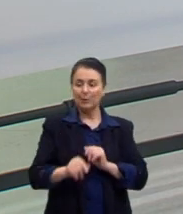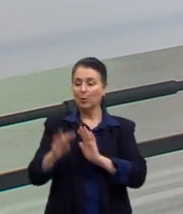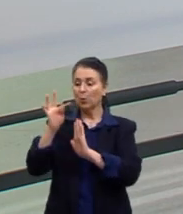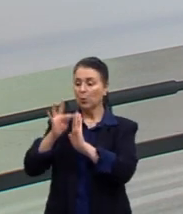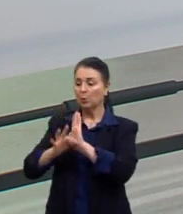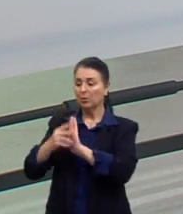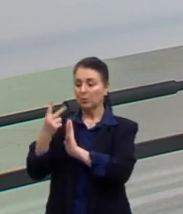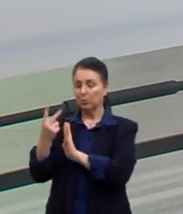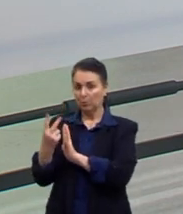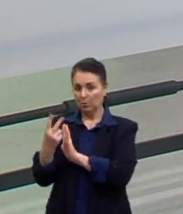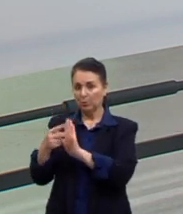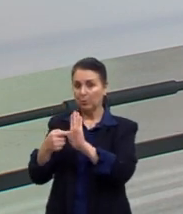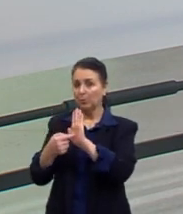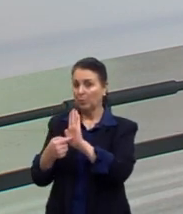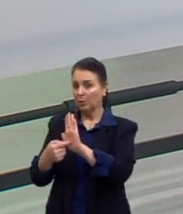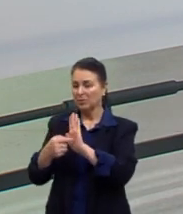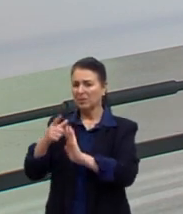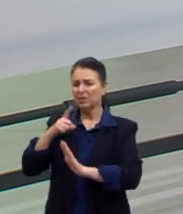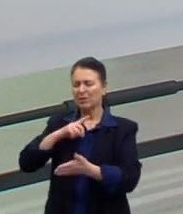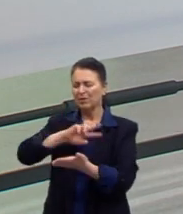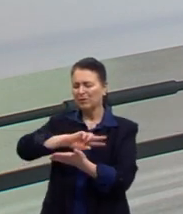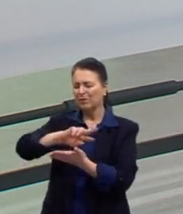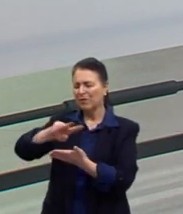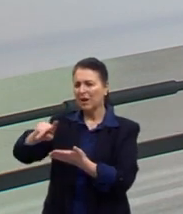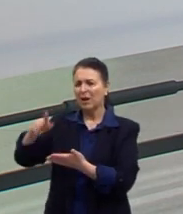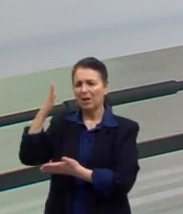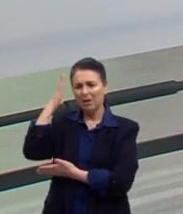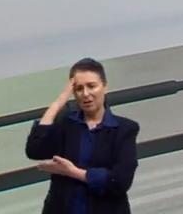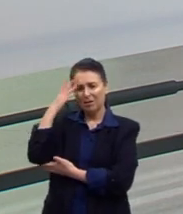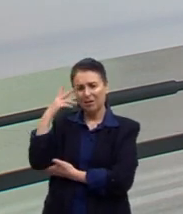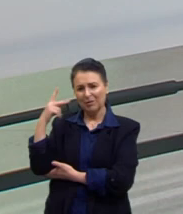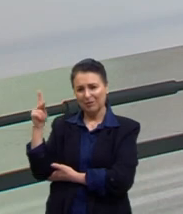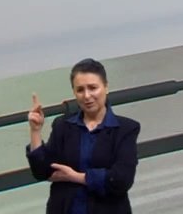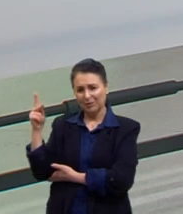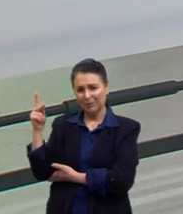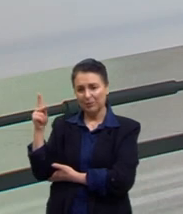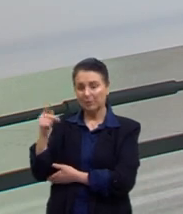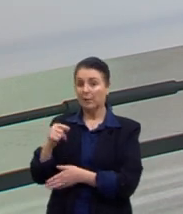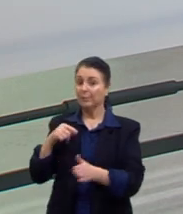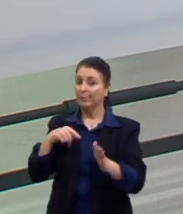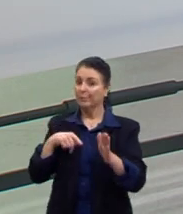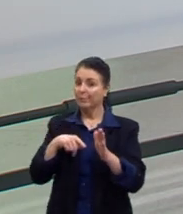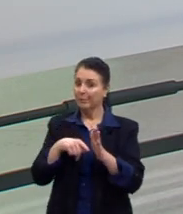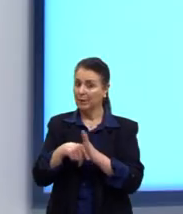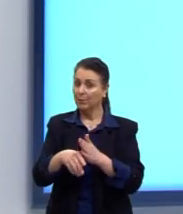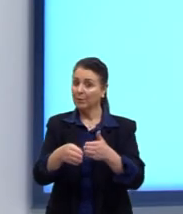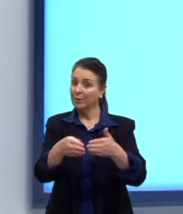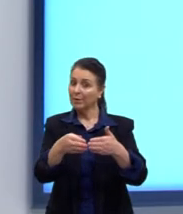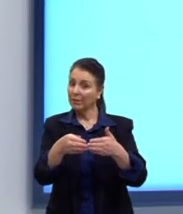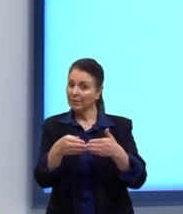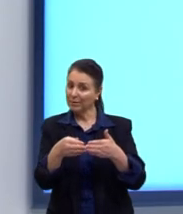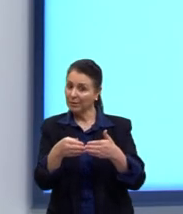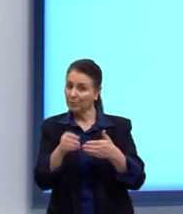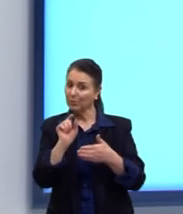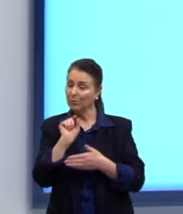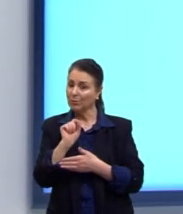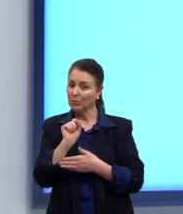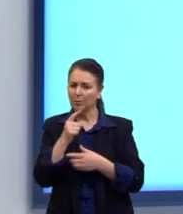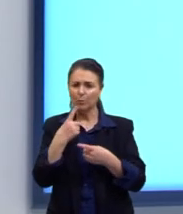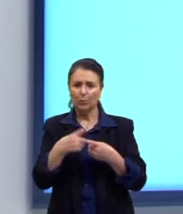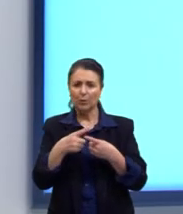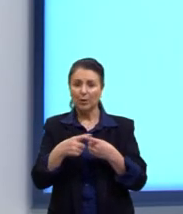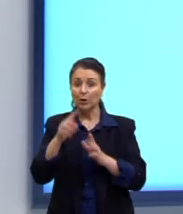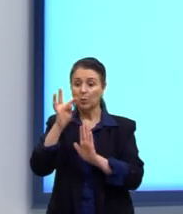um texto onde aparecem vários provérbios. a questão nos pede por que o